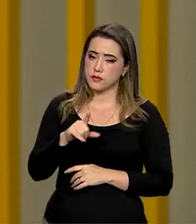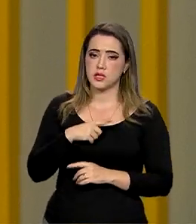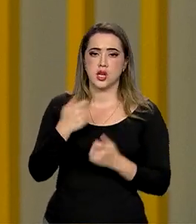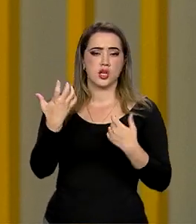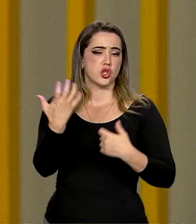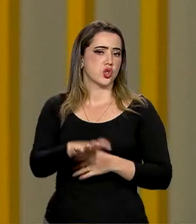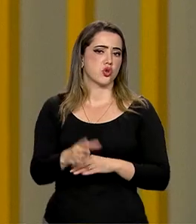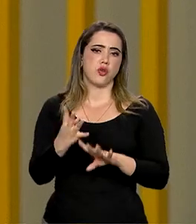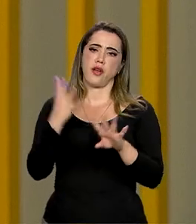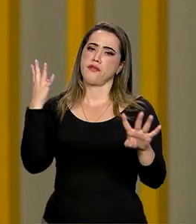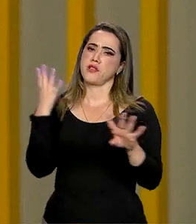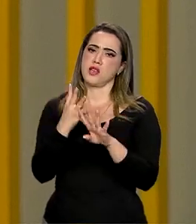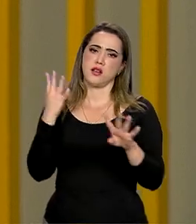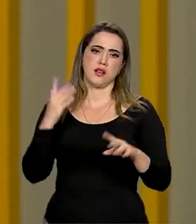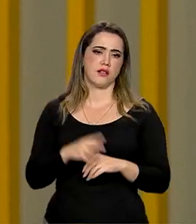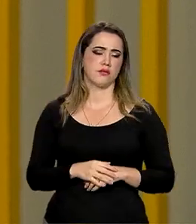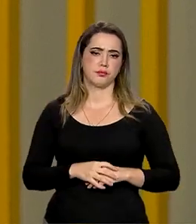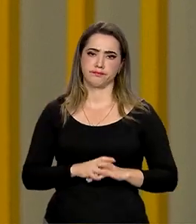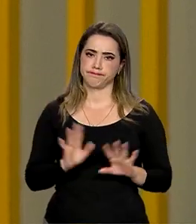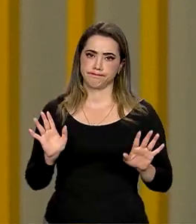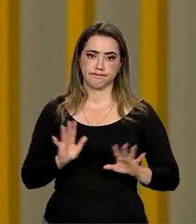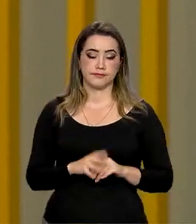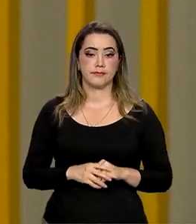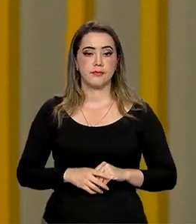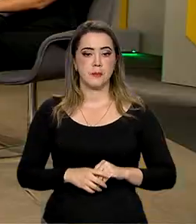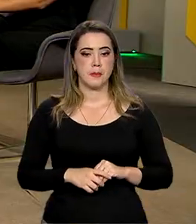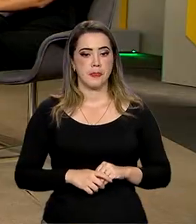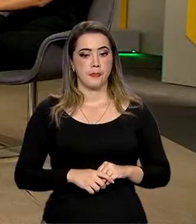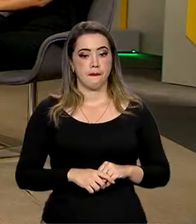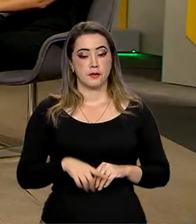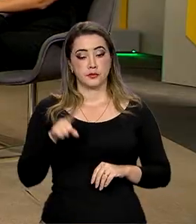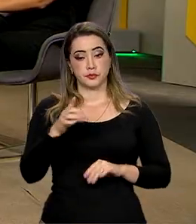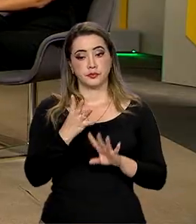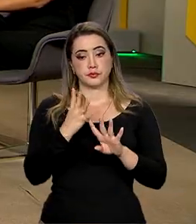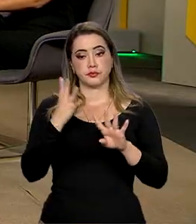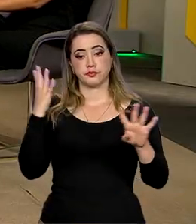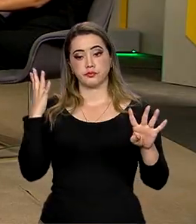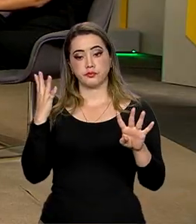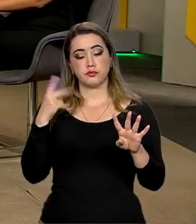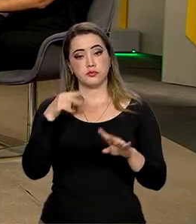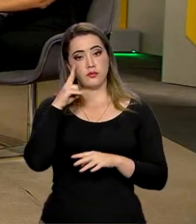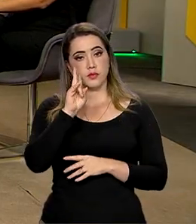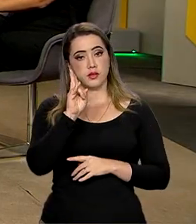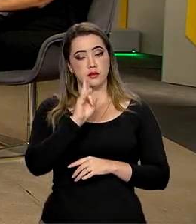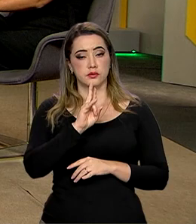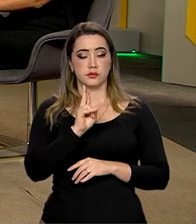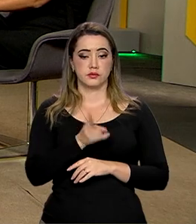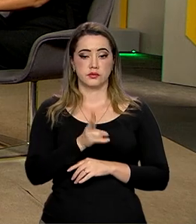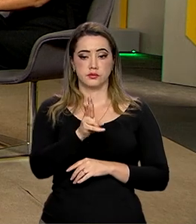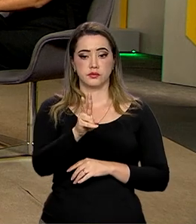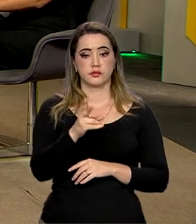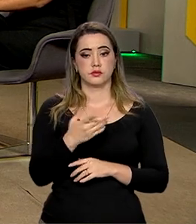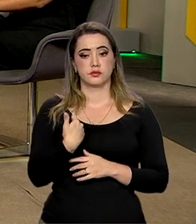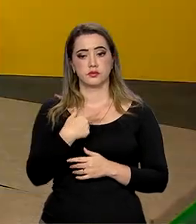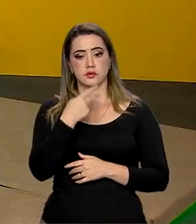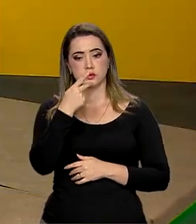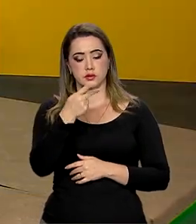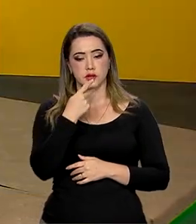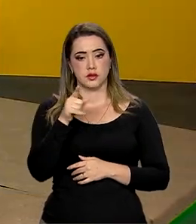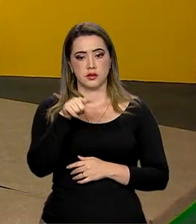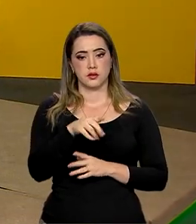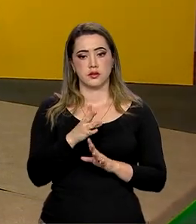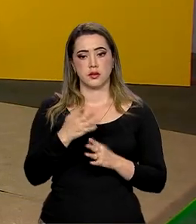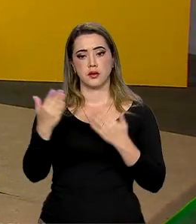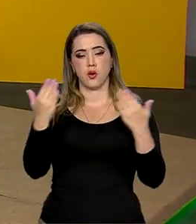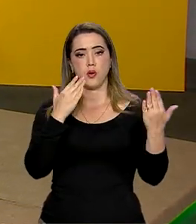fila, nem programa de enfrentamento à fila. Essa fila que, inclusive, vira motivo de comentários. Ah, parece